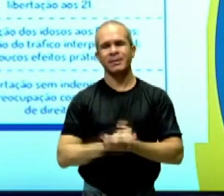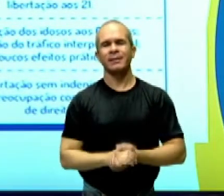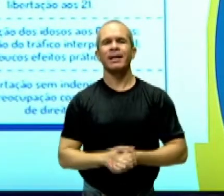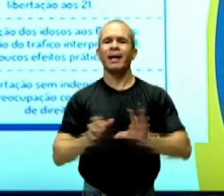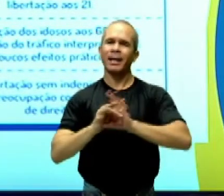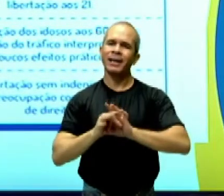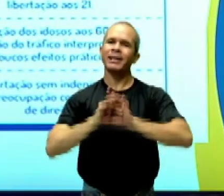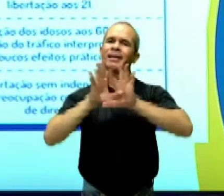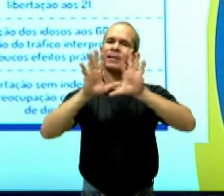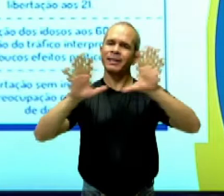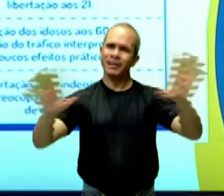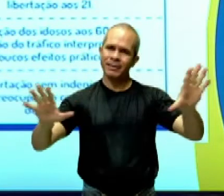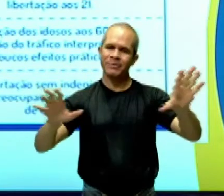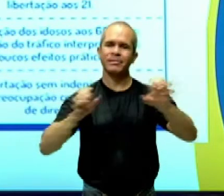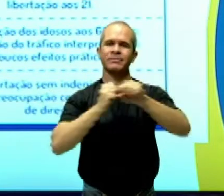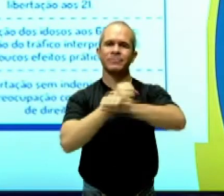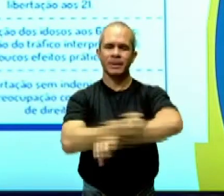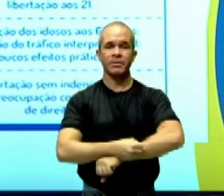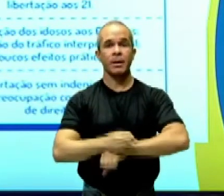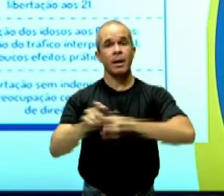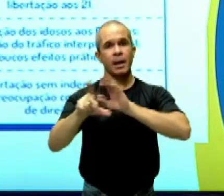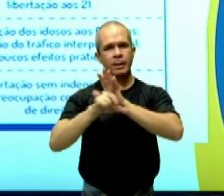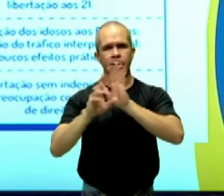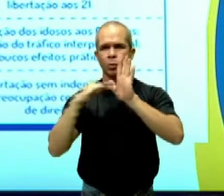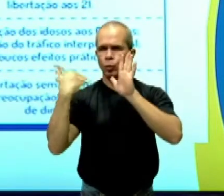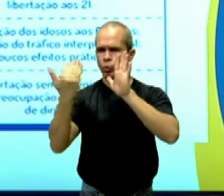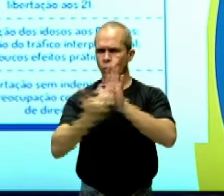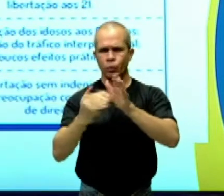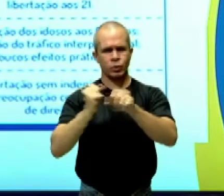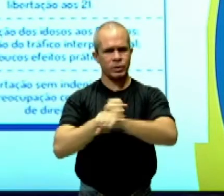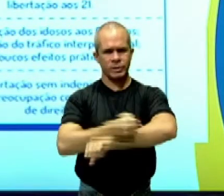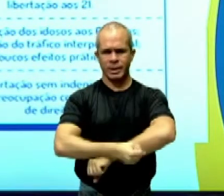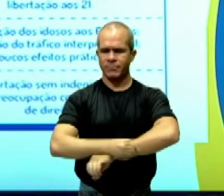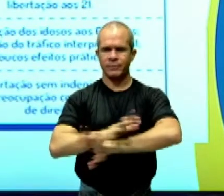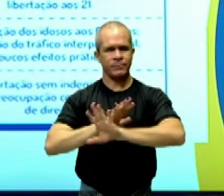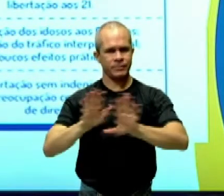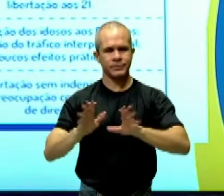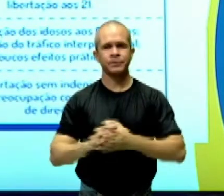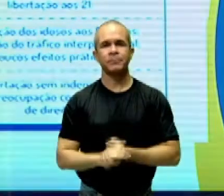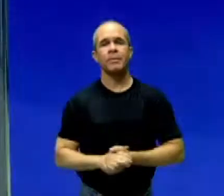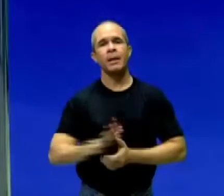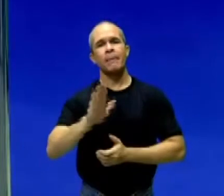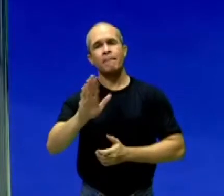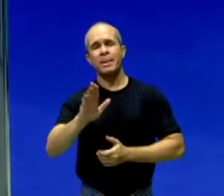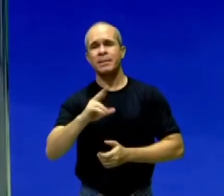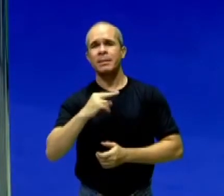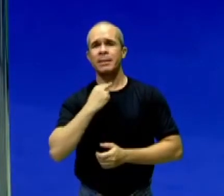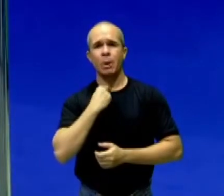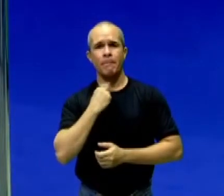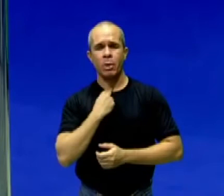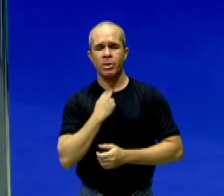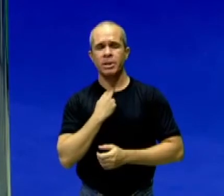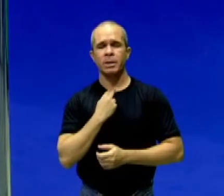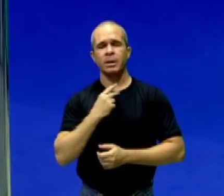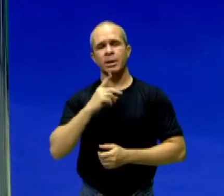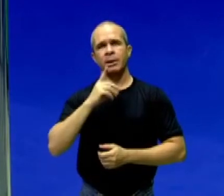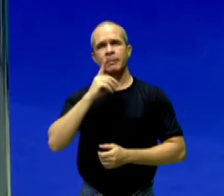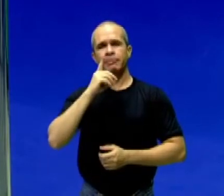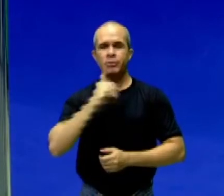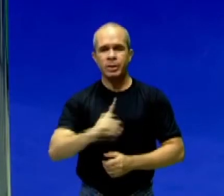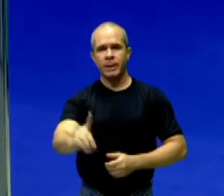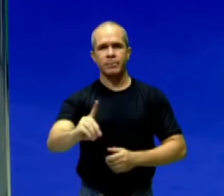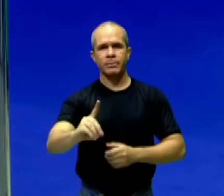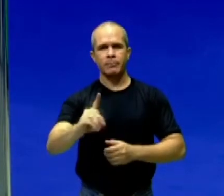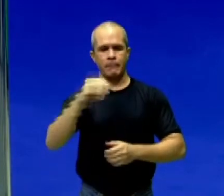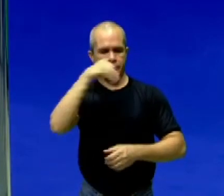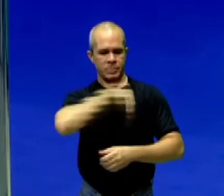Porém, esta Lei Áurea, ela deu a liberdade a todos os escravos, mas sem direito à idenização pelos seus patrões.